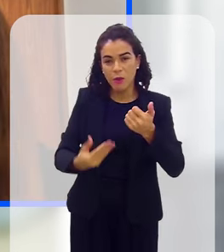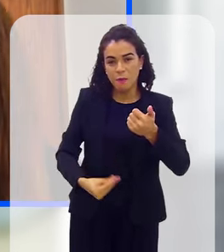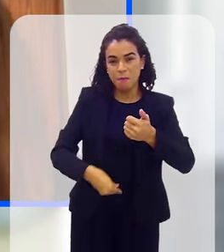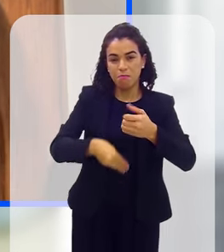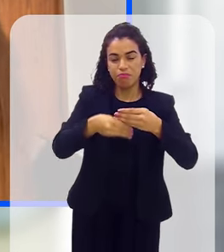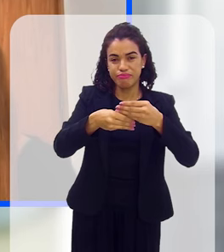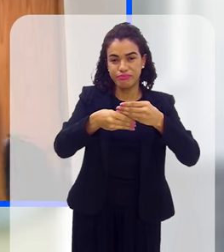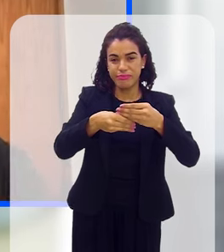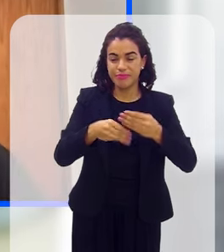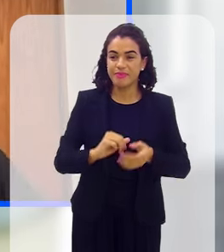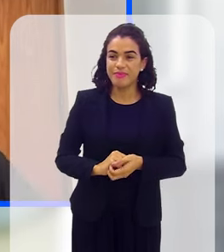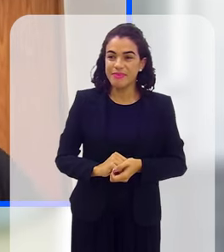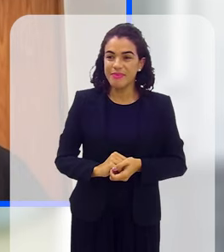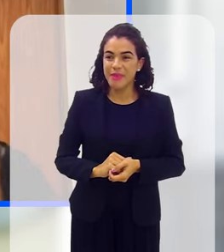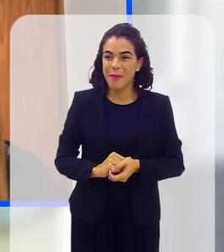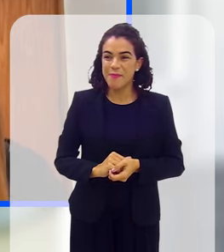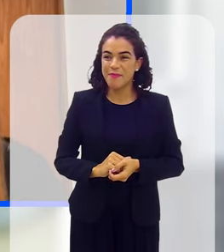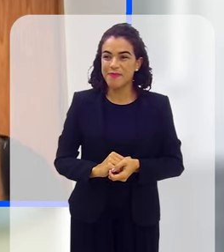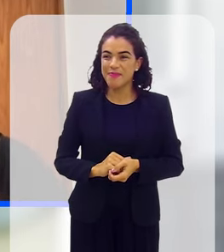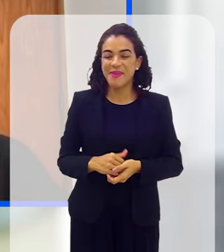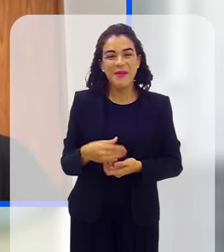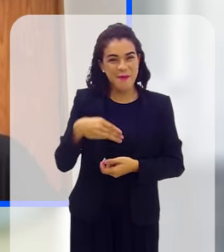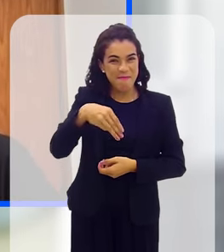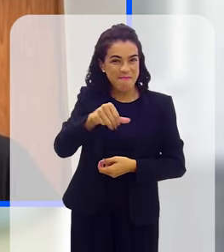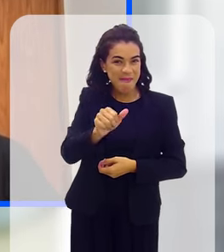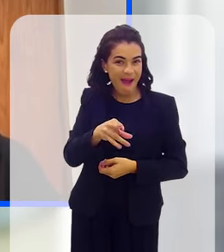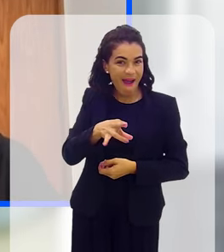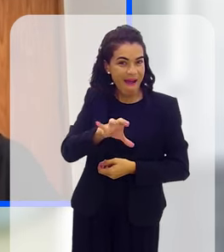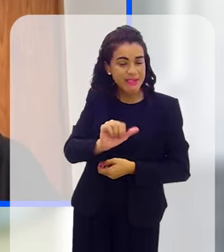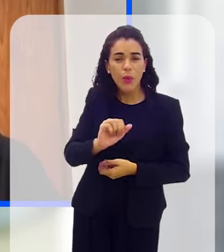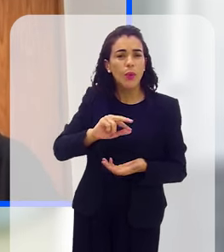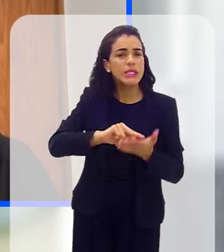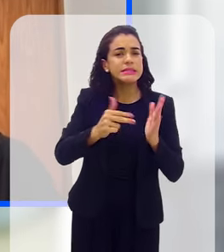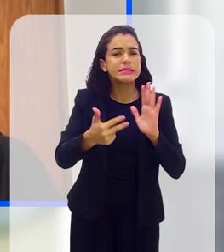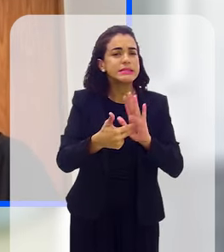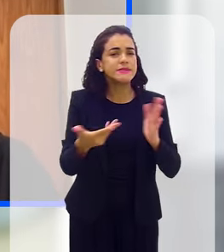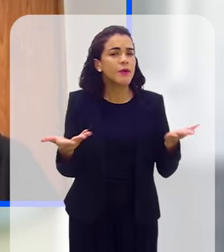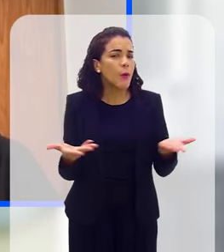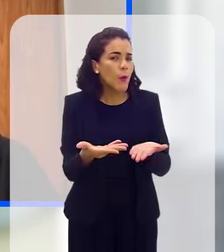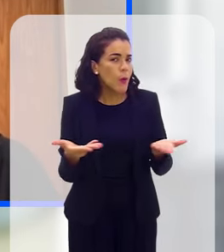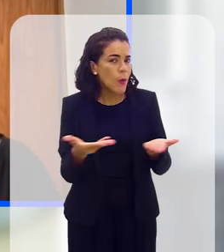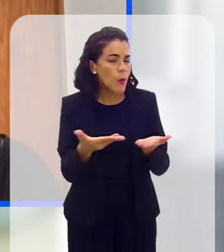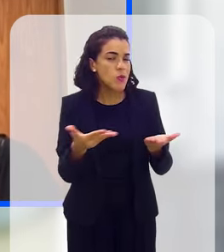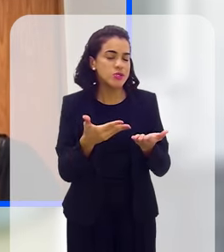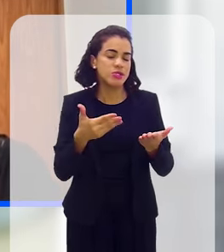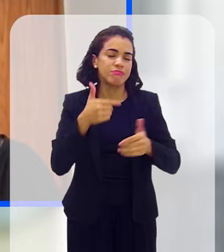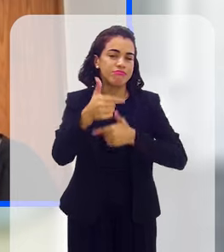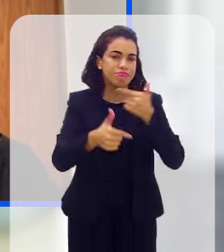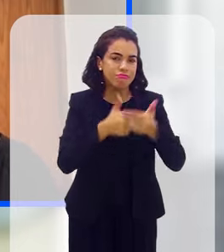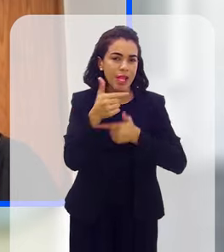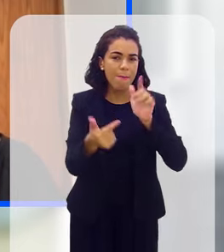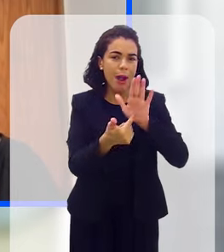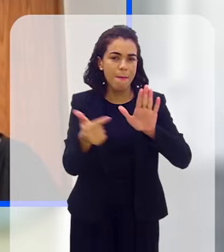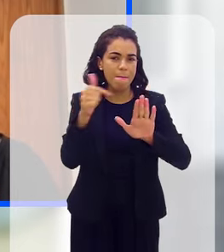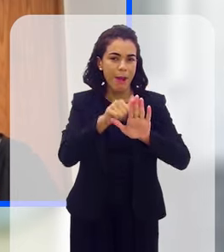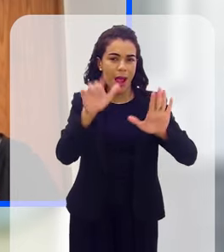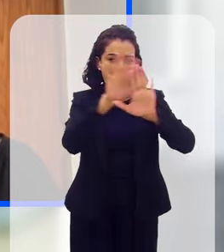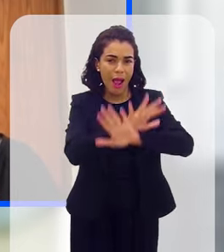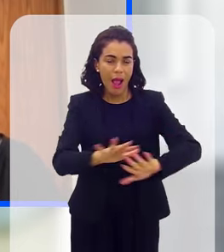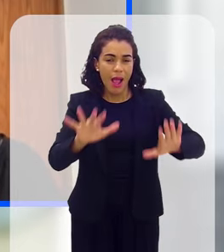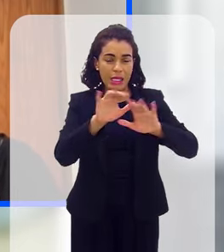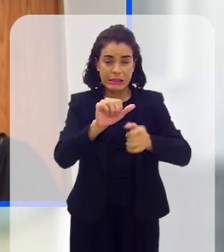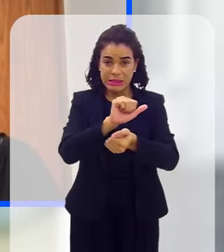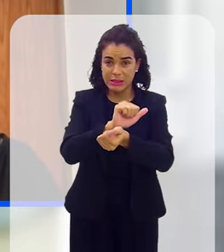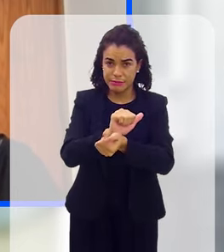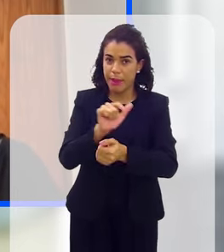Por favor, Márcia, faz esse complemento para a gente, que pode ser considerado hoje trabalho análogo ao escravidão. Então, isso que um problema histórico, né,